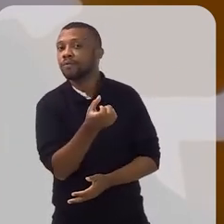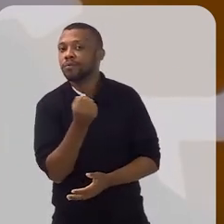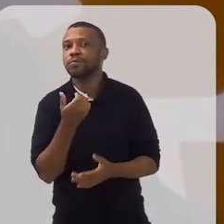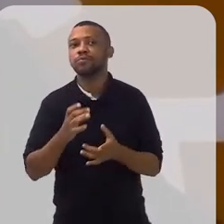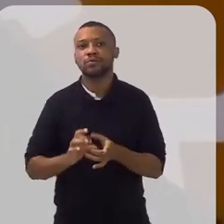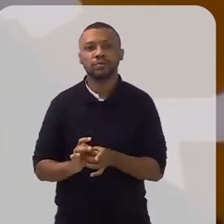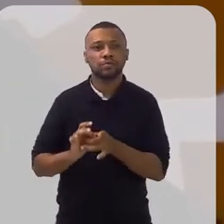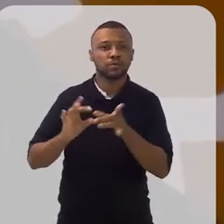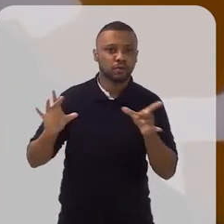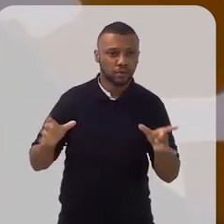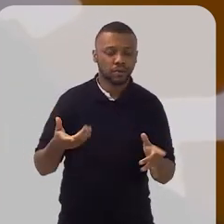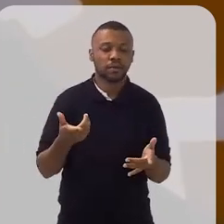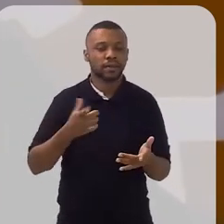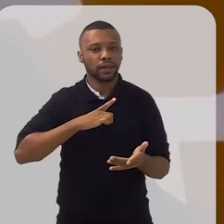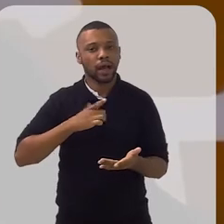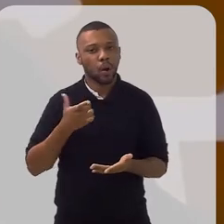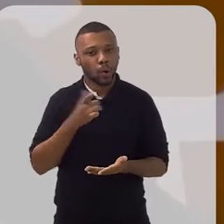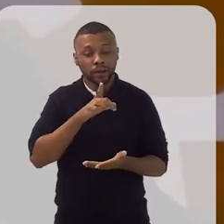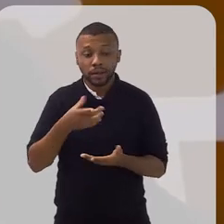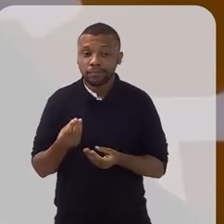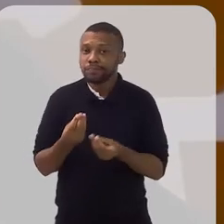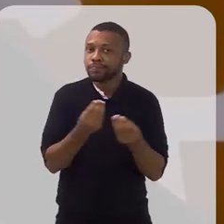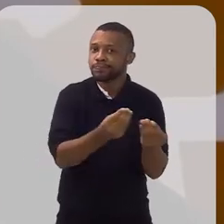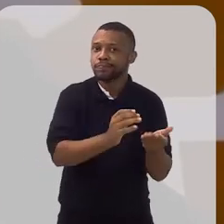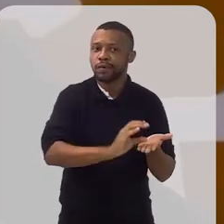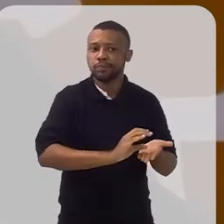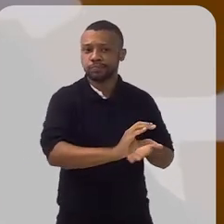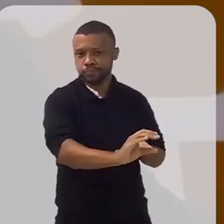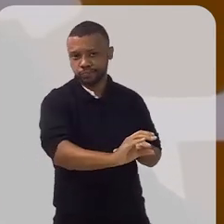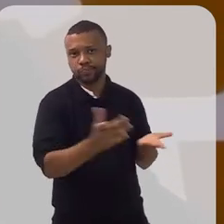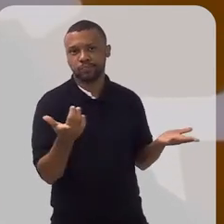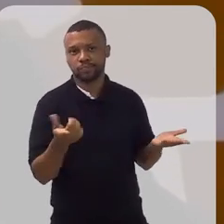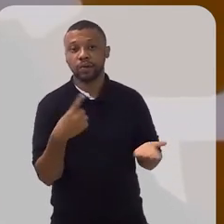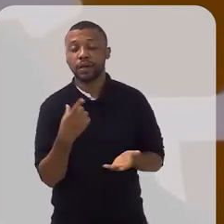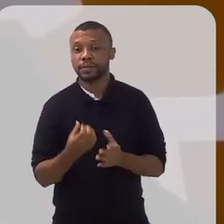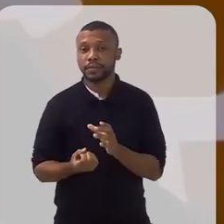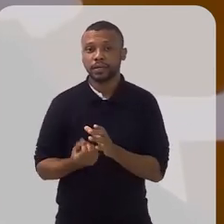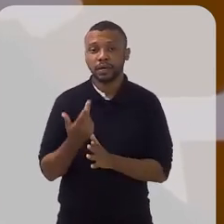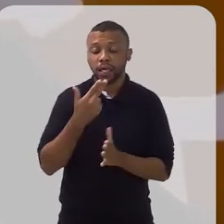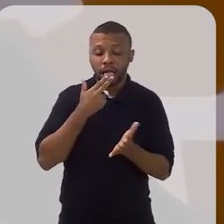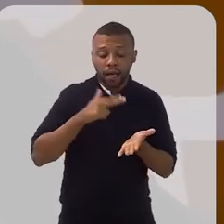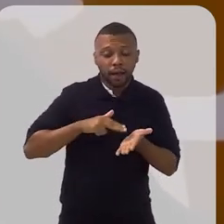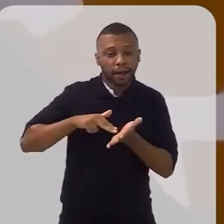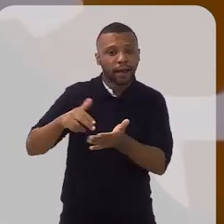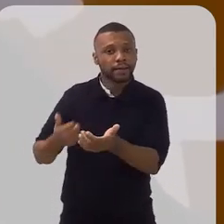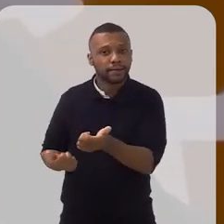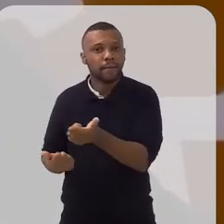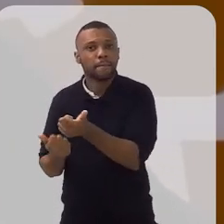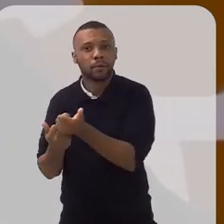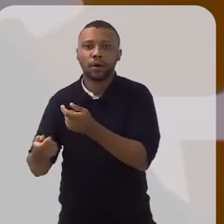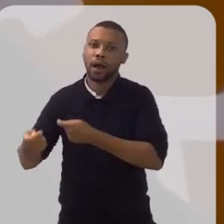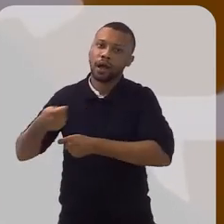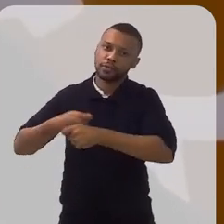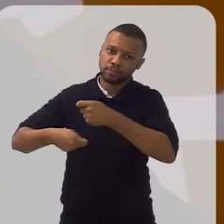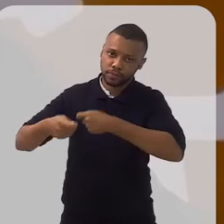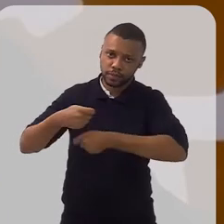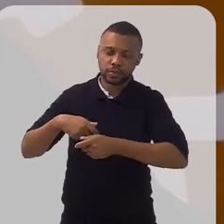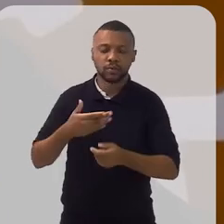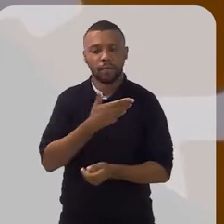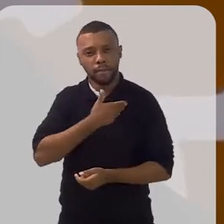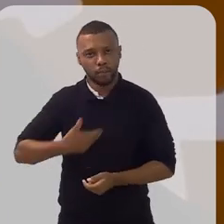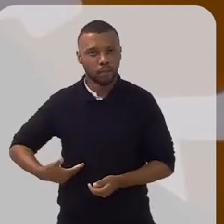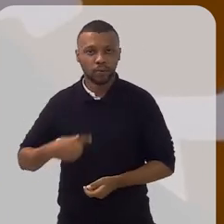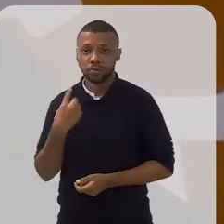disponibilizados a receber o recurso. Então, criamos uma sensibilização, uma carta de apoio à administração